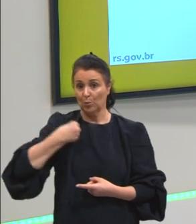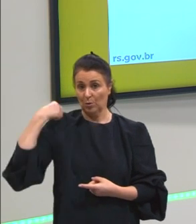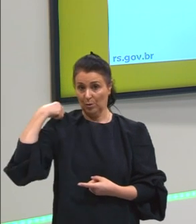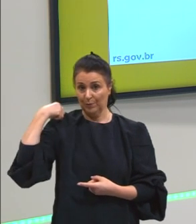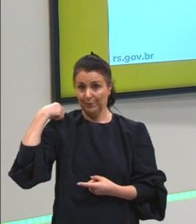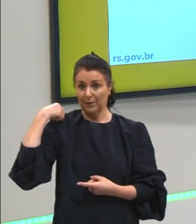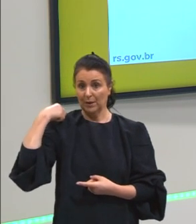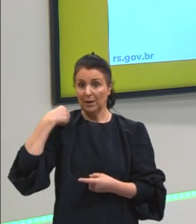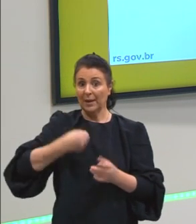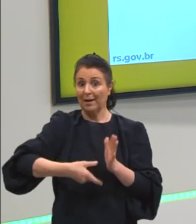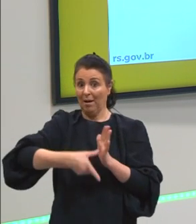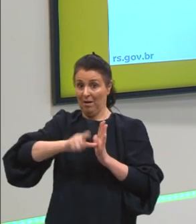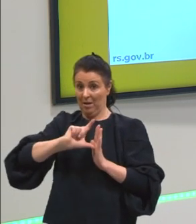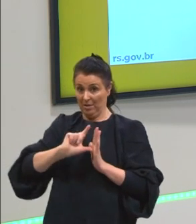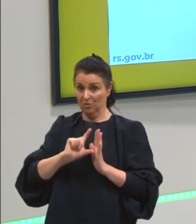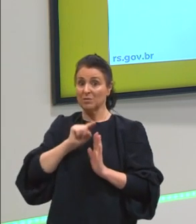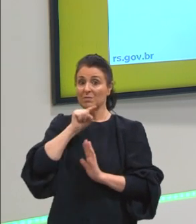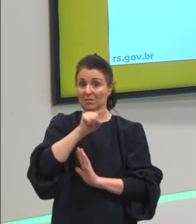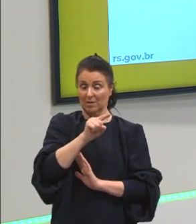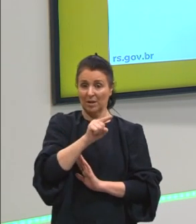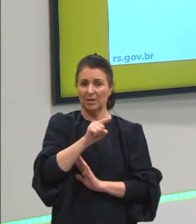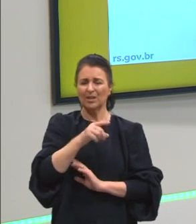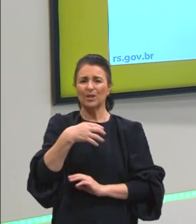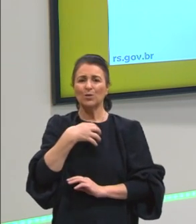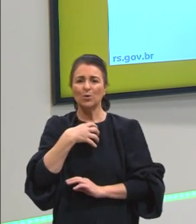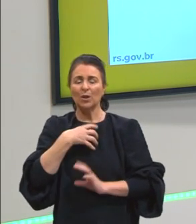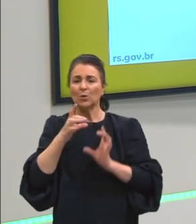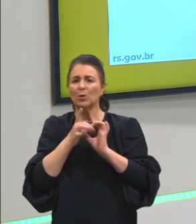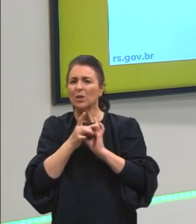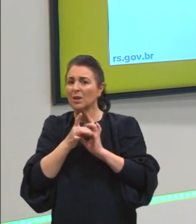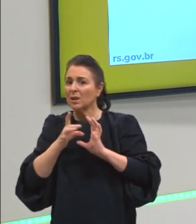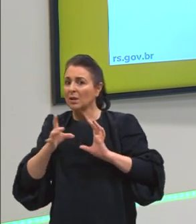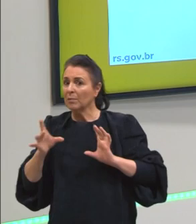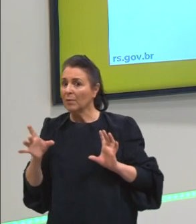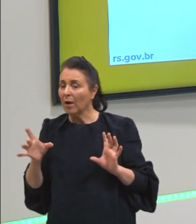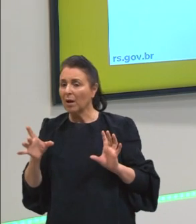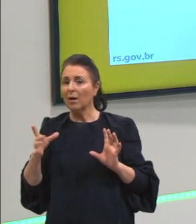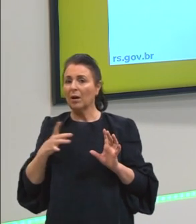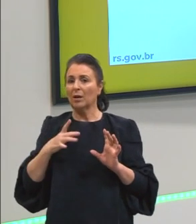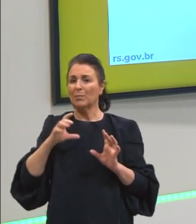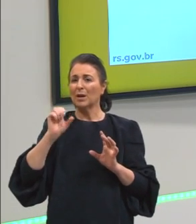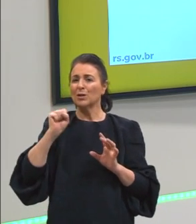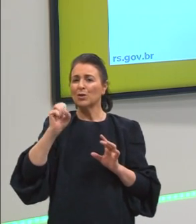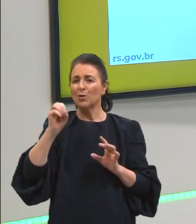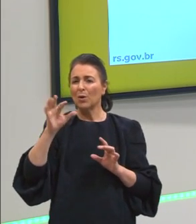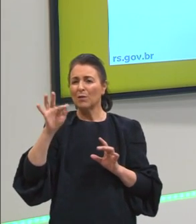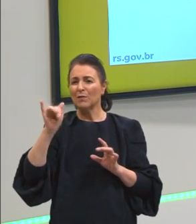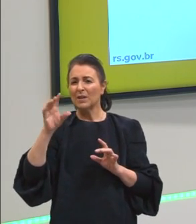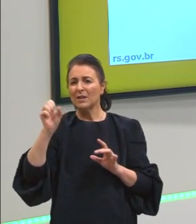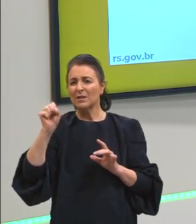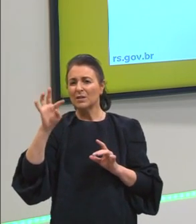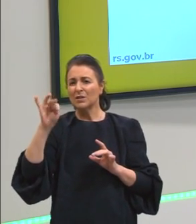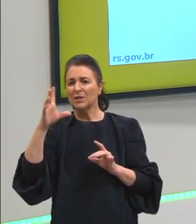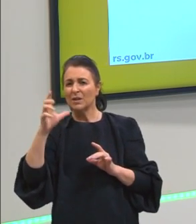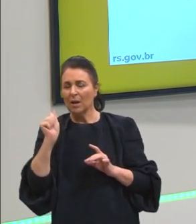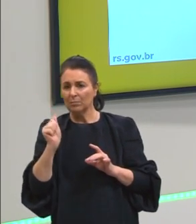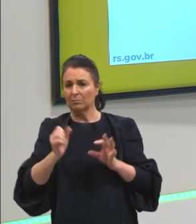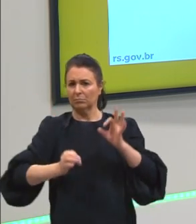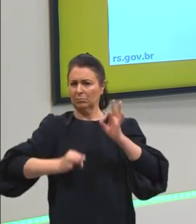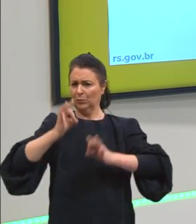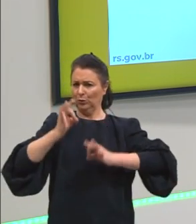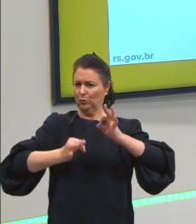preceptor dele, e de uma forma democrática, de uma forma sofística, injusta, e aí ele